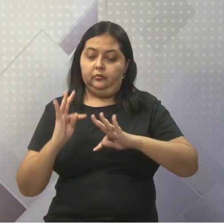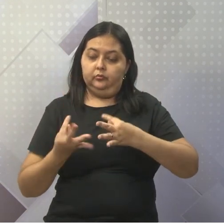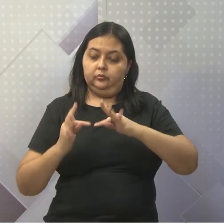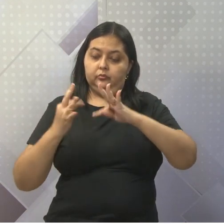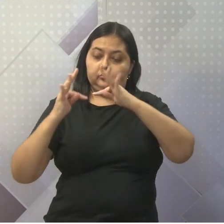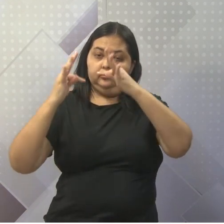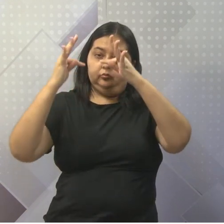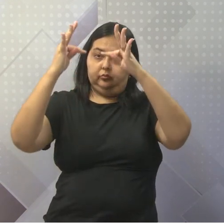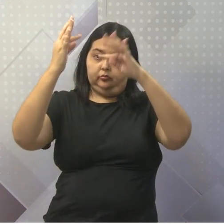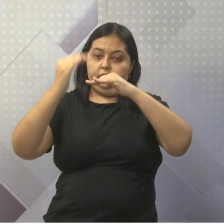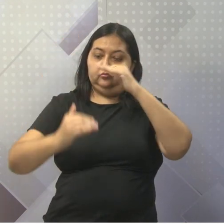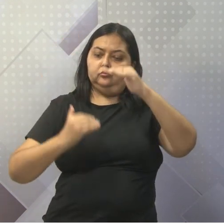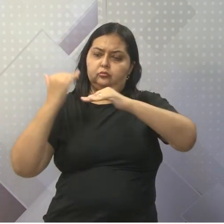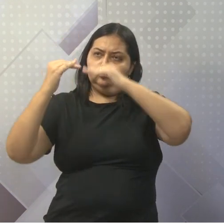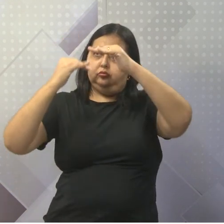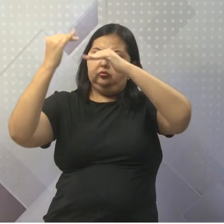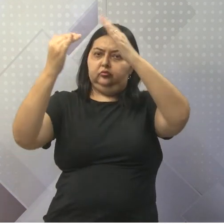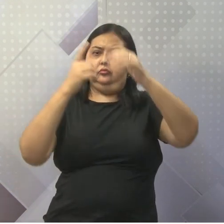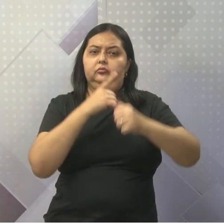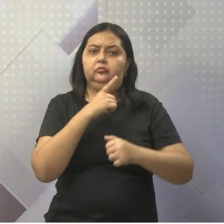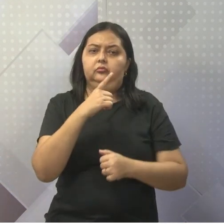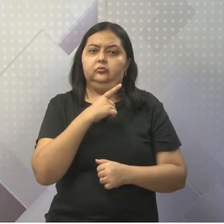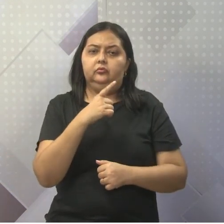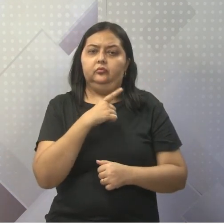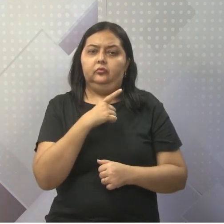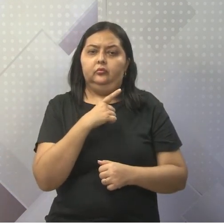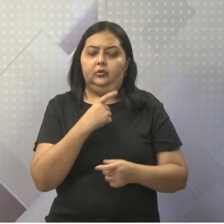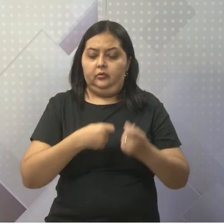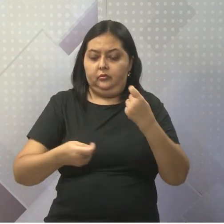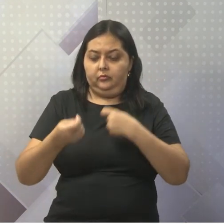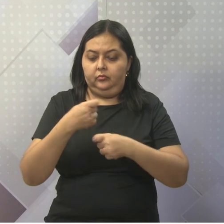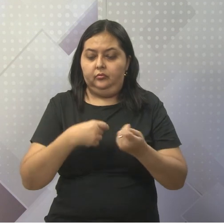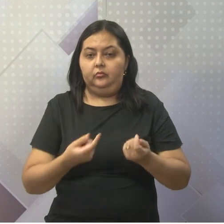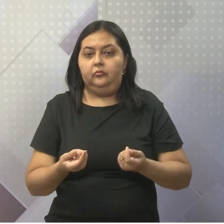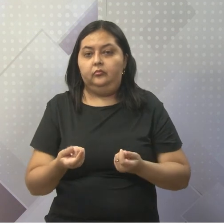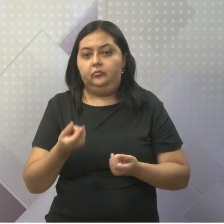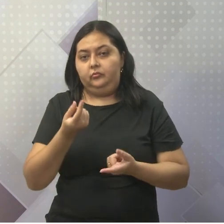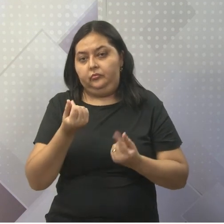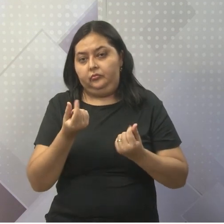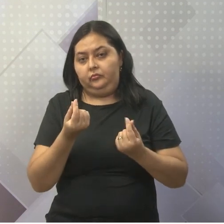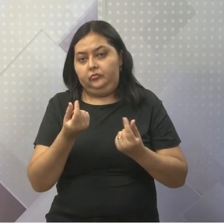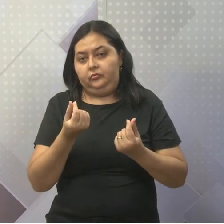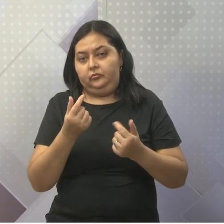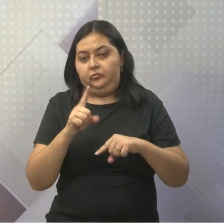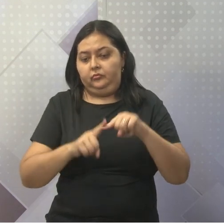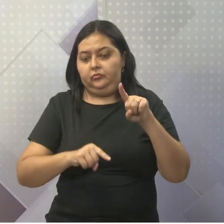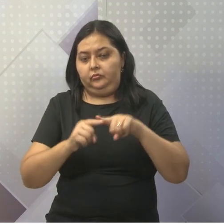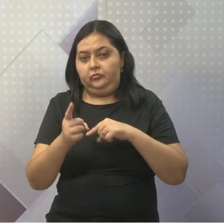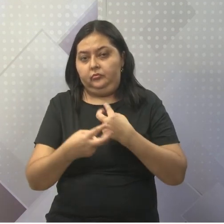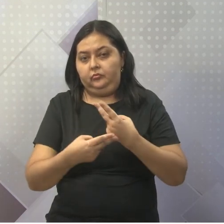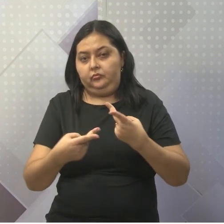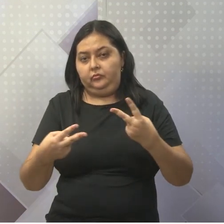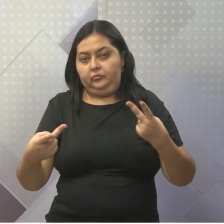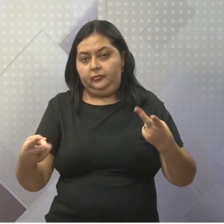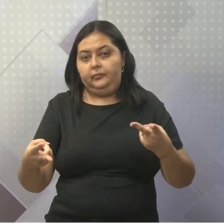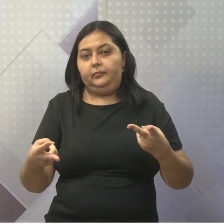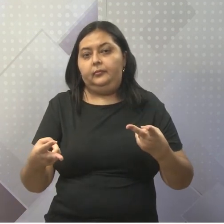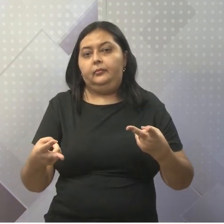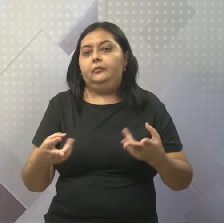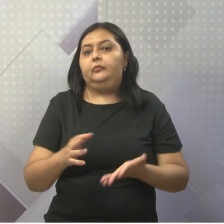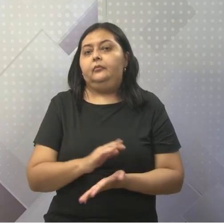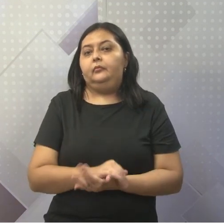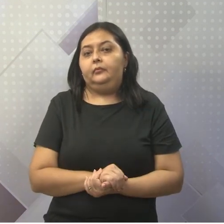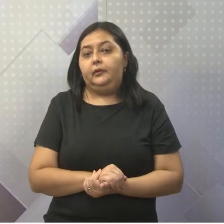superior, tecnologia de ponto, tá? E capitais, como empréstimos, investimentos e produtos, investimentos produtivos e